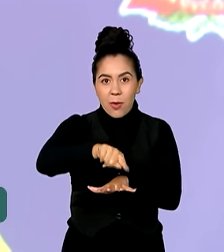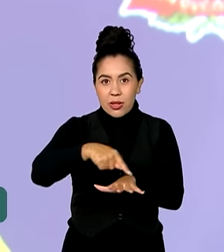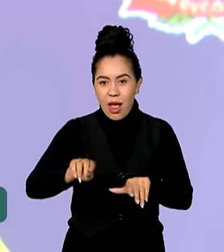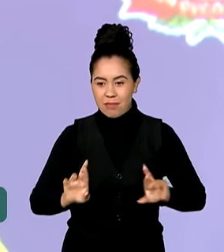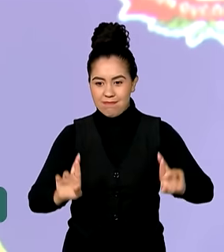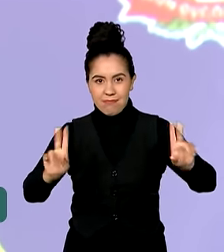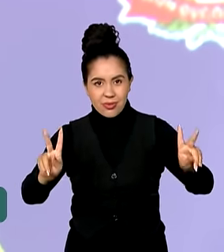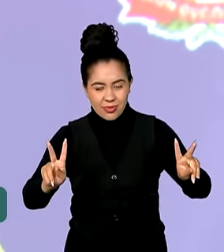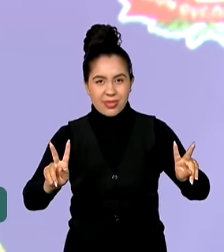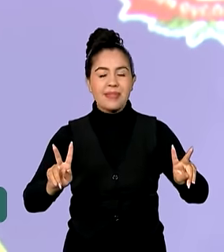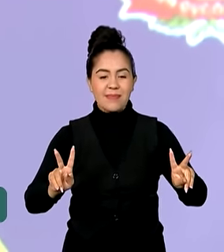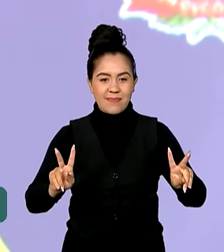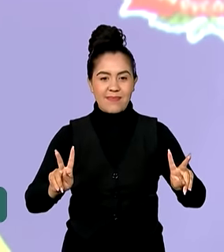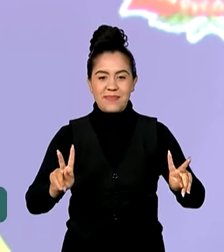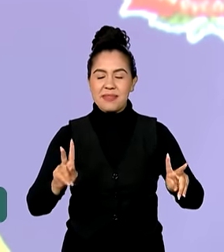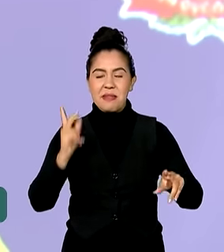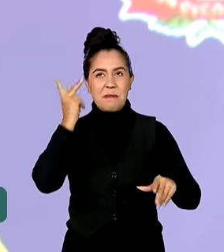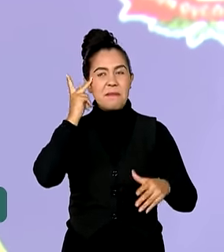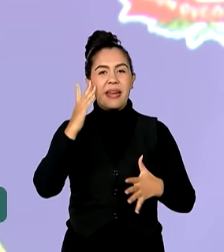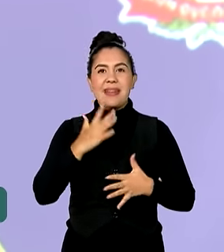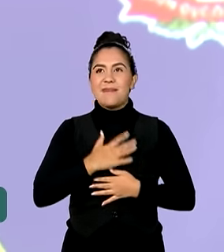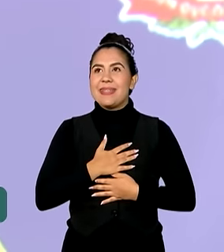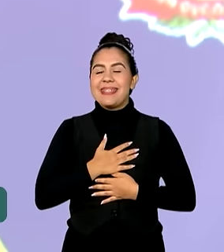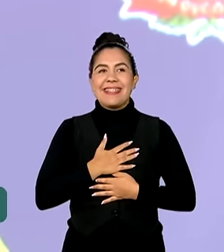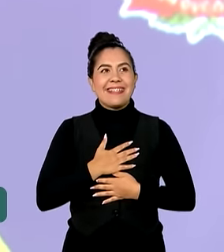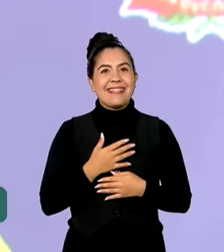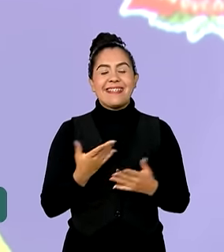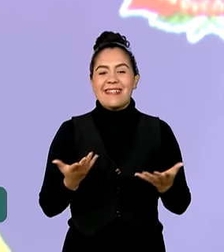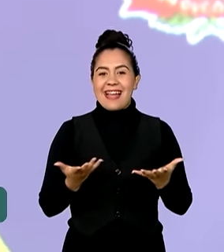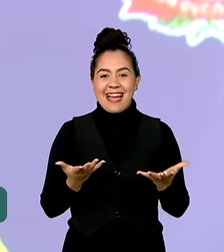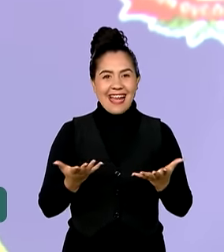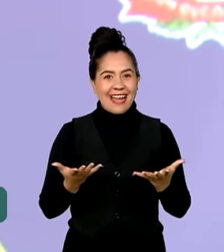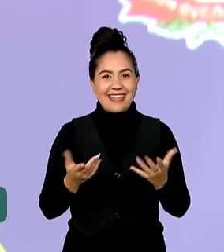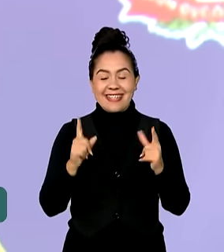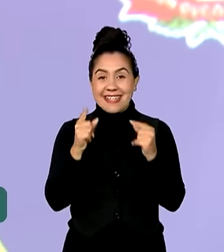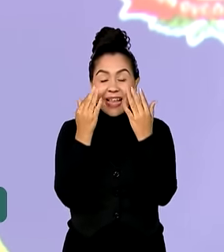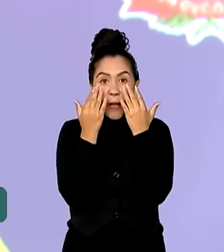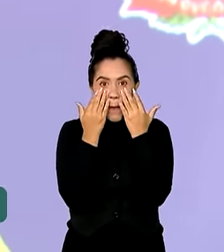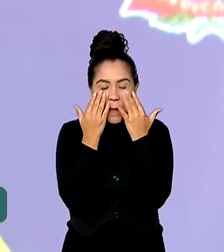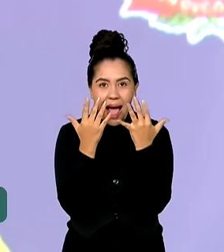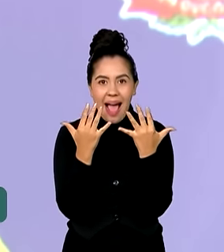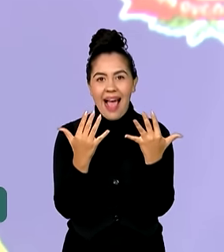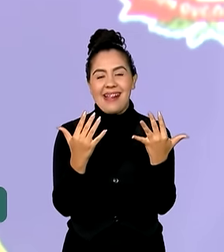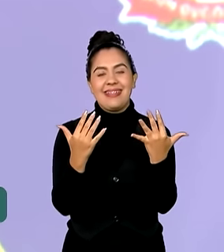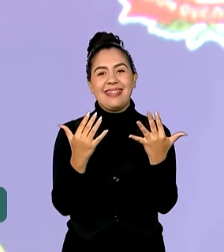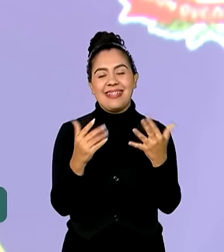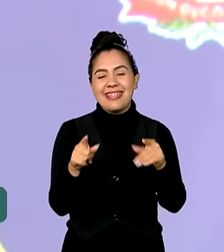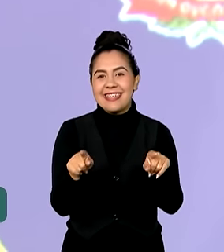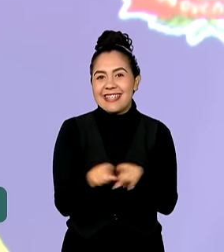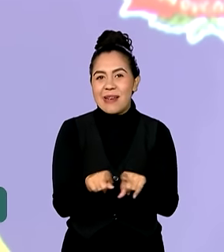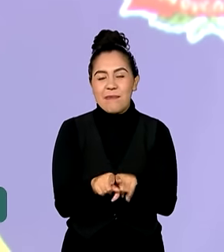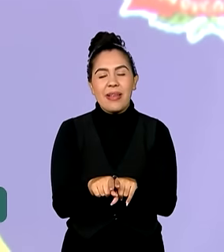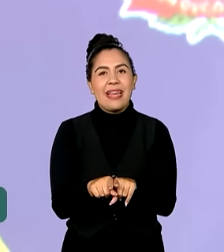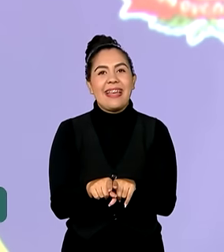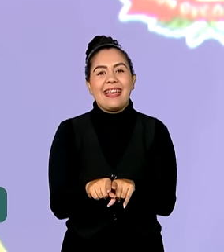isso aqui para mim é o brilho nos olhos, o brilho de